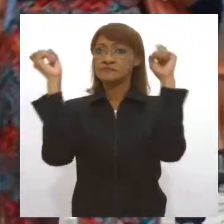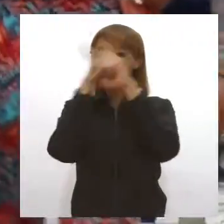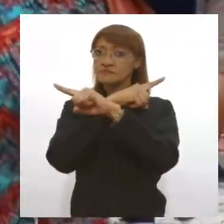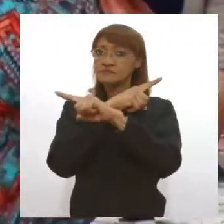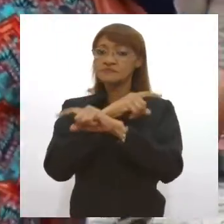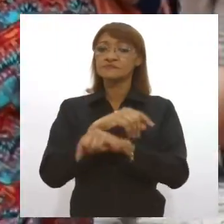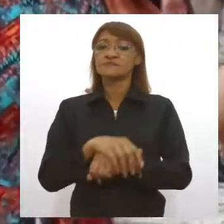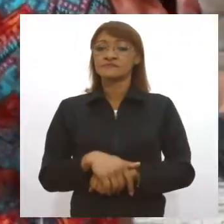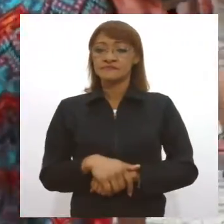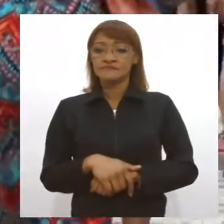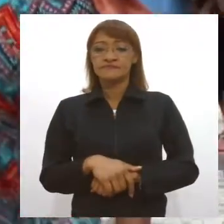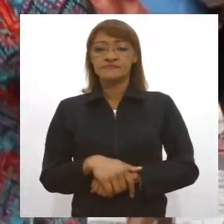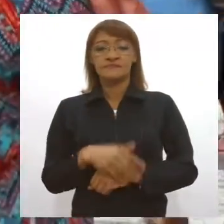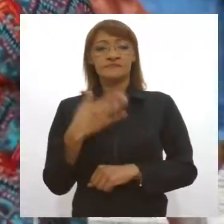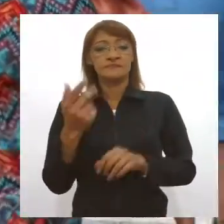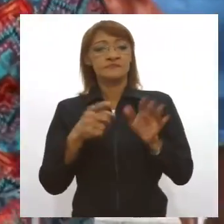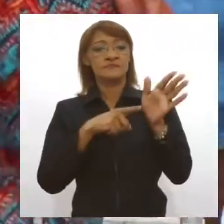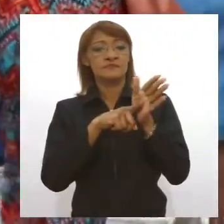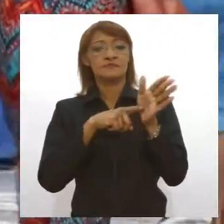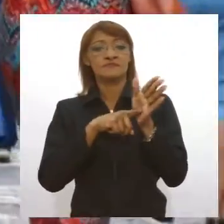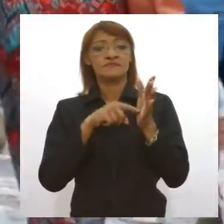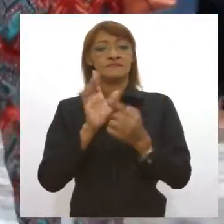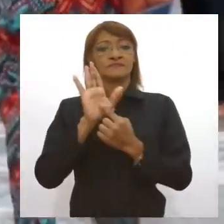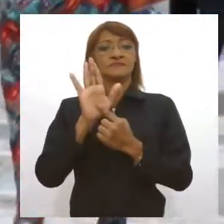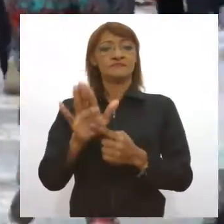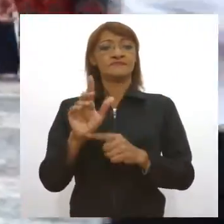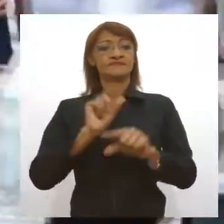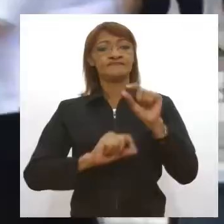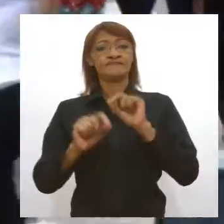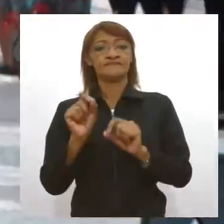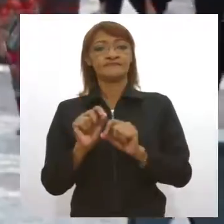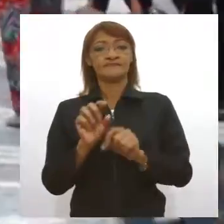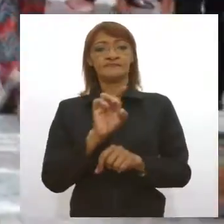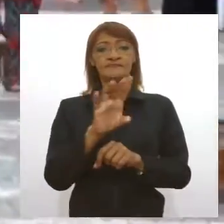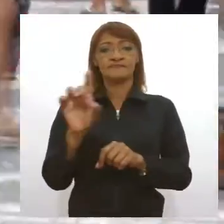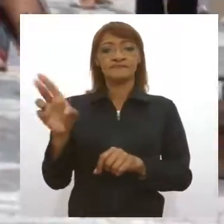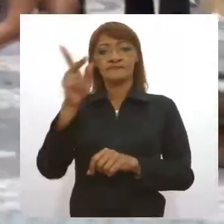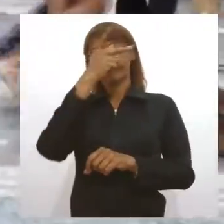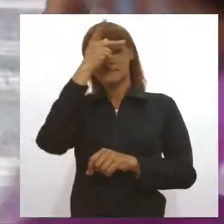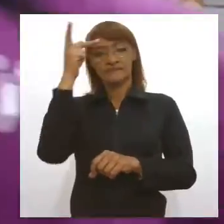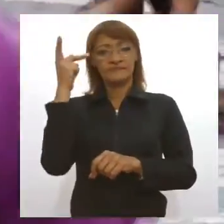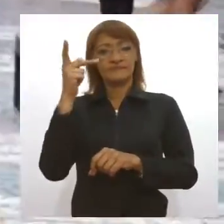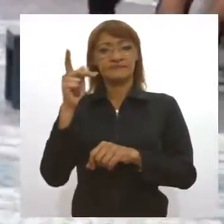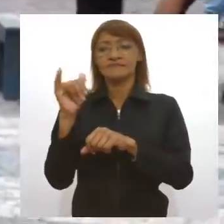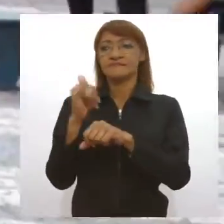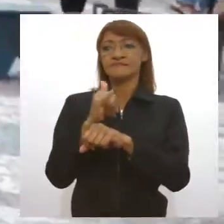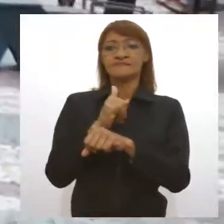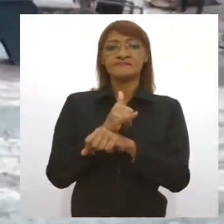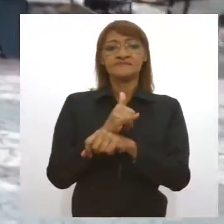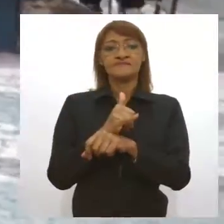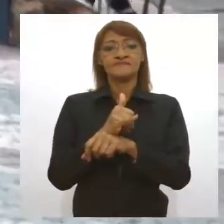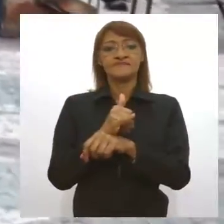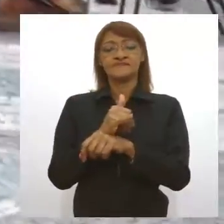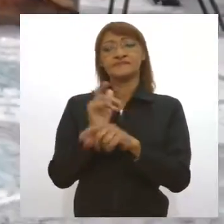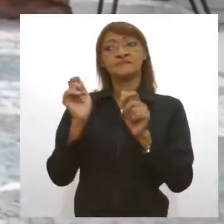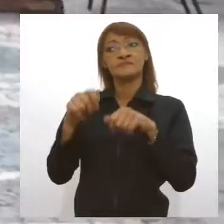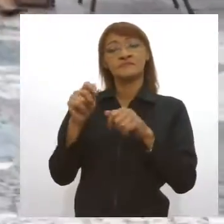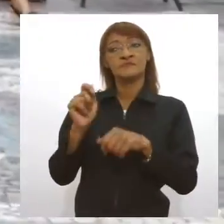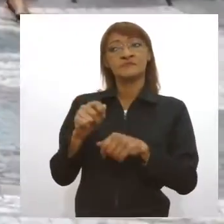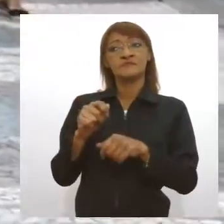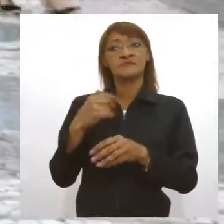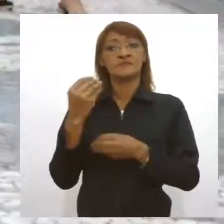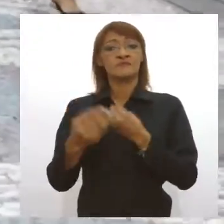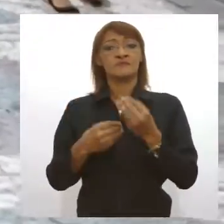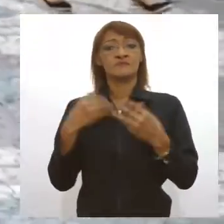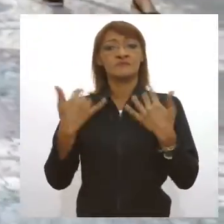Estudos científicos recentes indicam que os indivíduos com obesidade são mais vulneráveis às formas mais